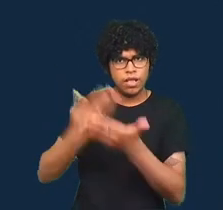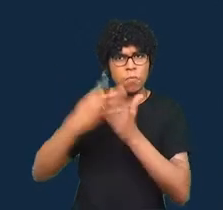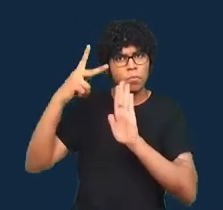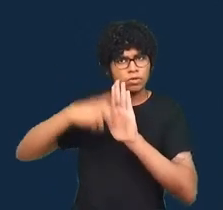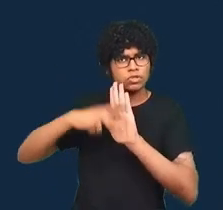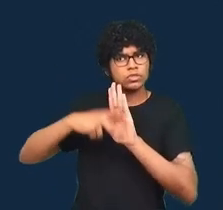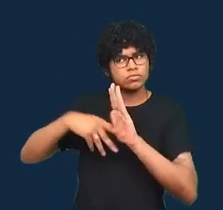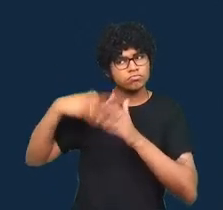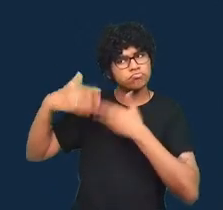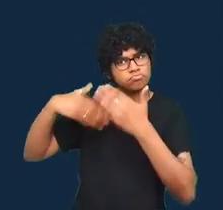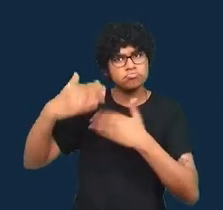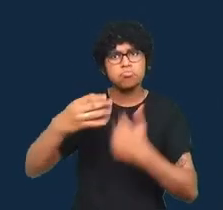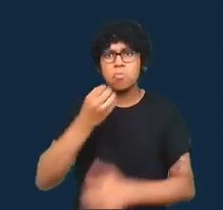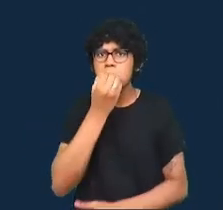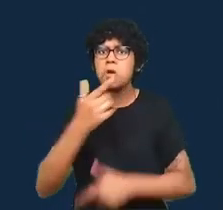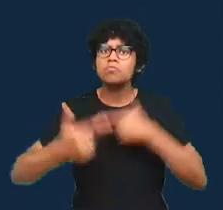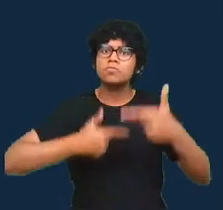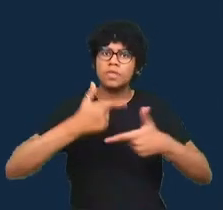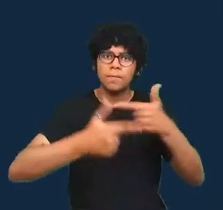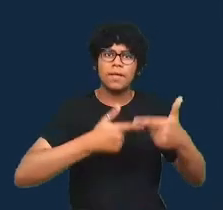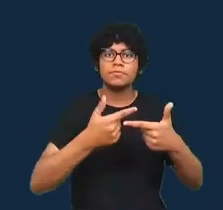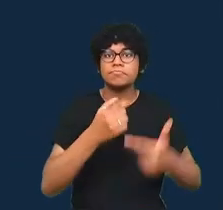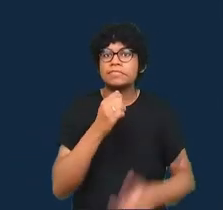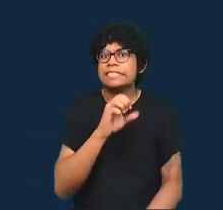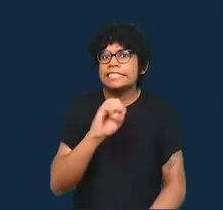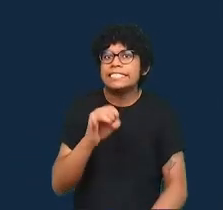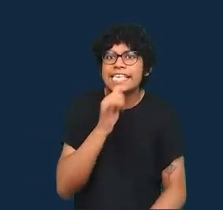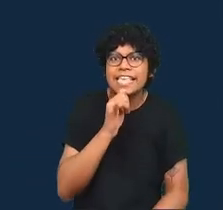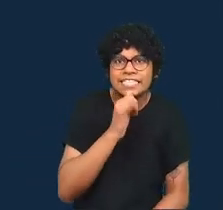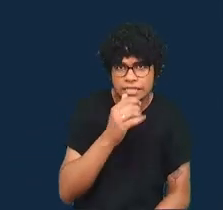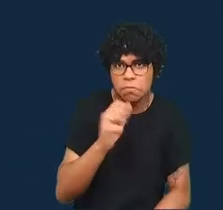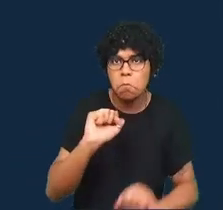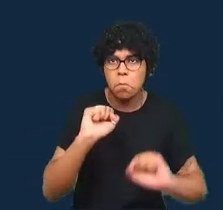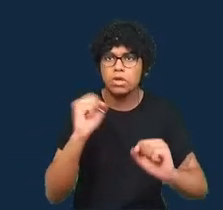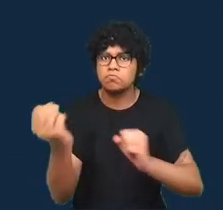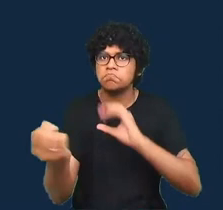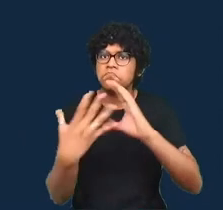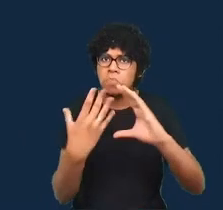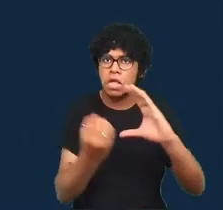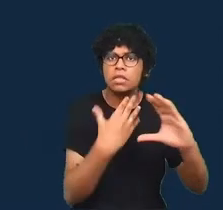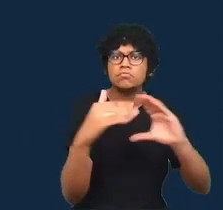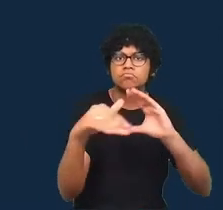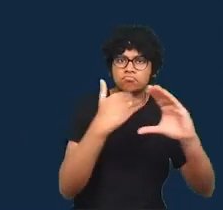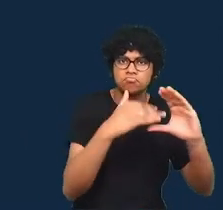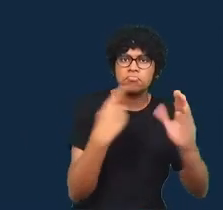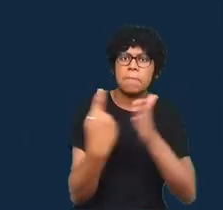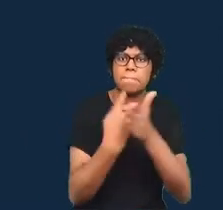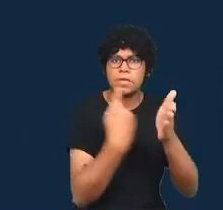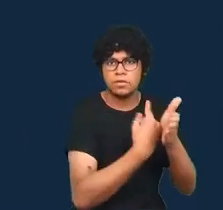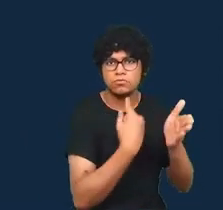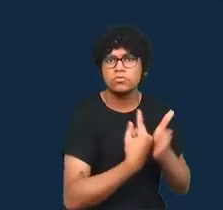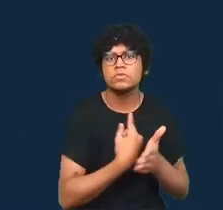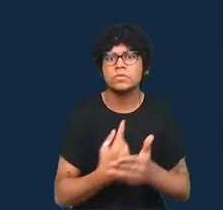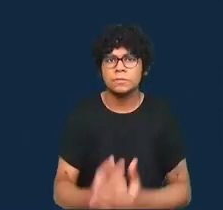exemplos se vocês tiverem alguns na sessão de perguntas e respostas mais